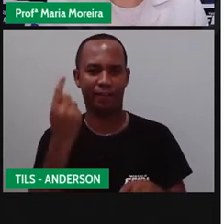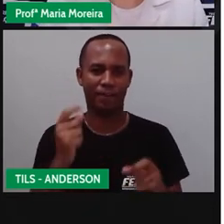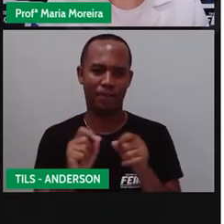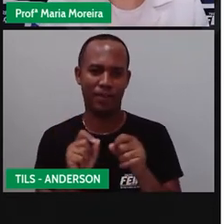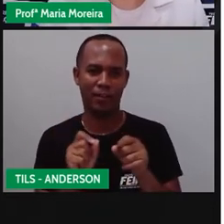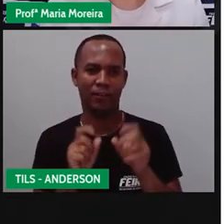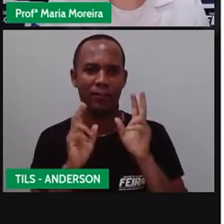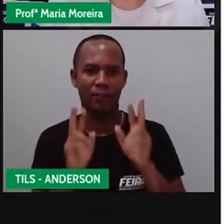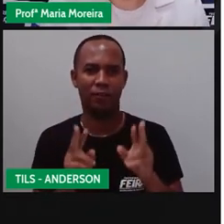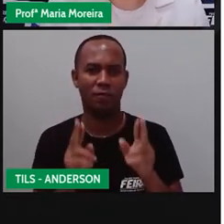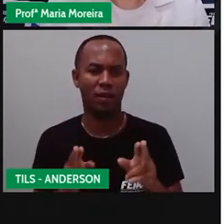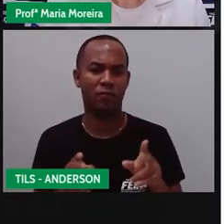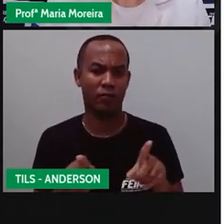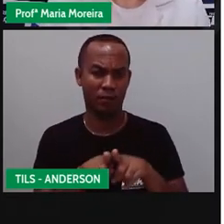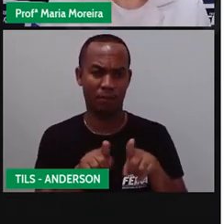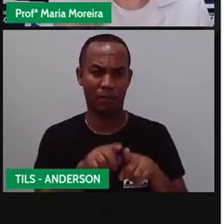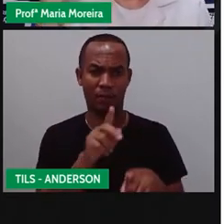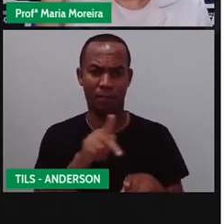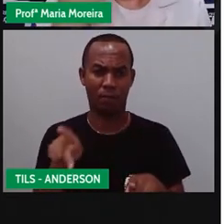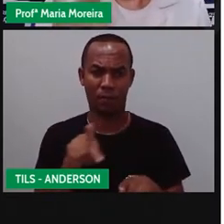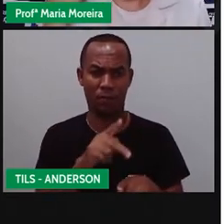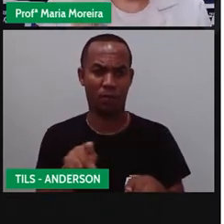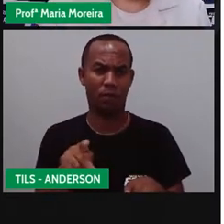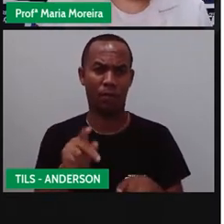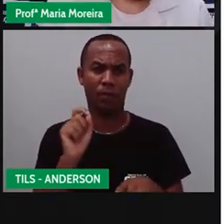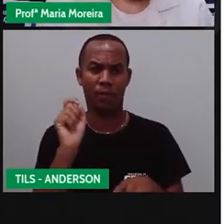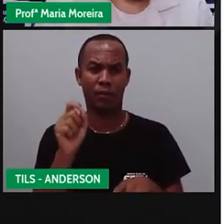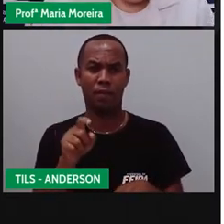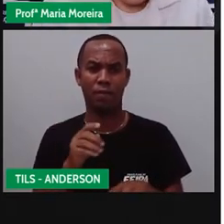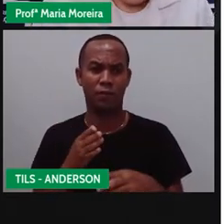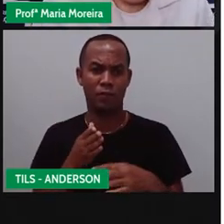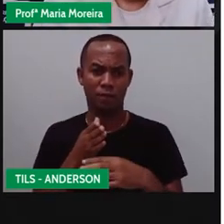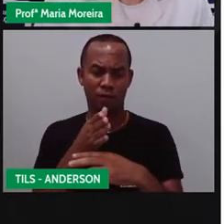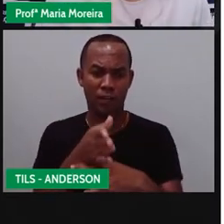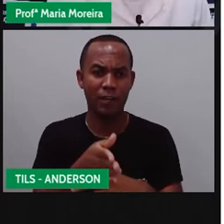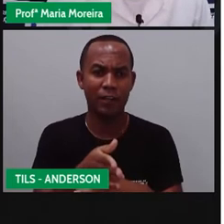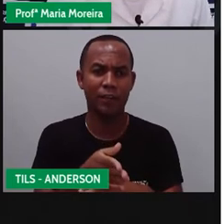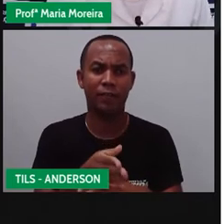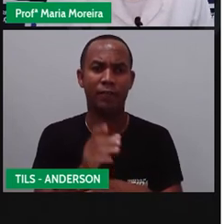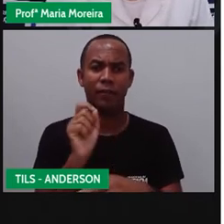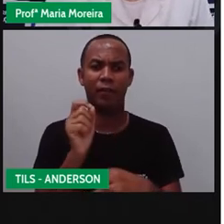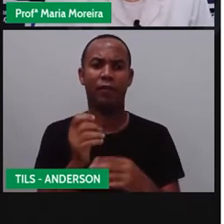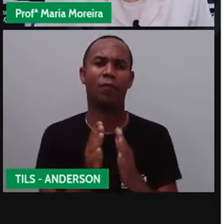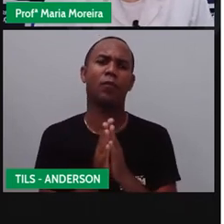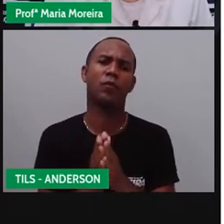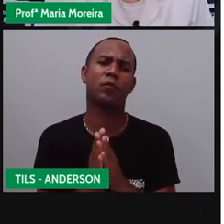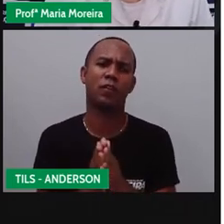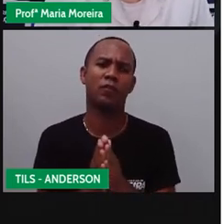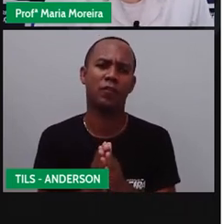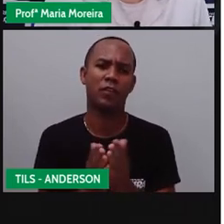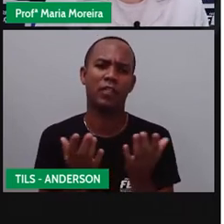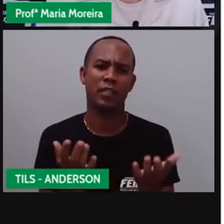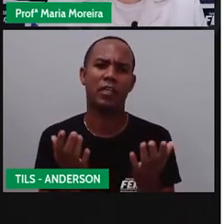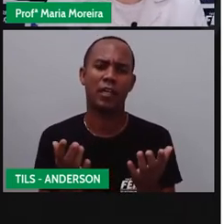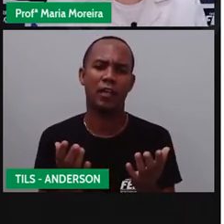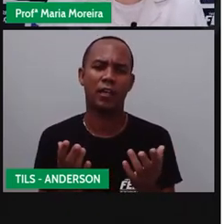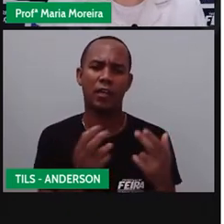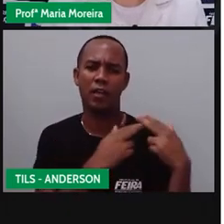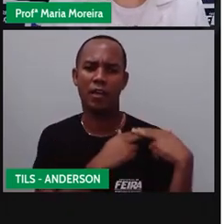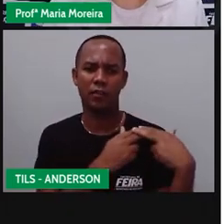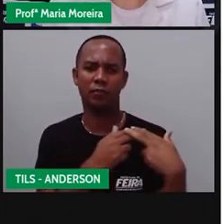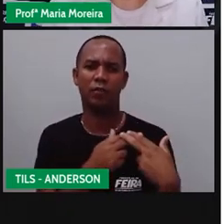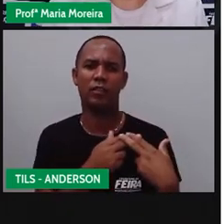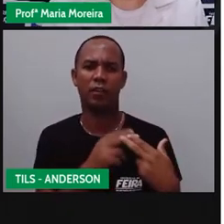exemplificou aqui pra vocês, tipo, você chega lá, né? Vai pedir aí autorização pro seu responsável, por